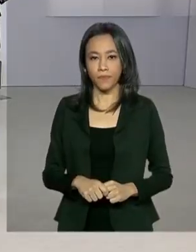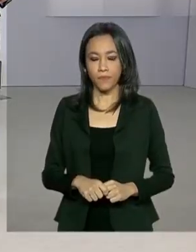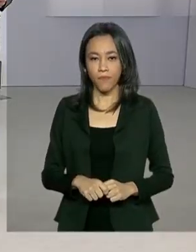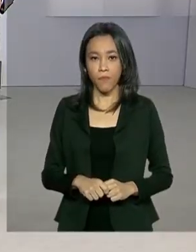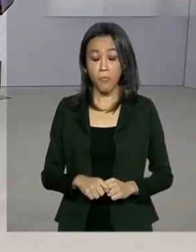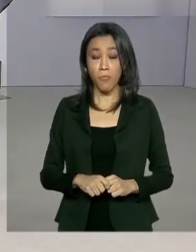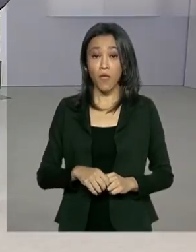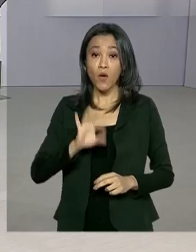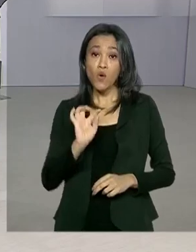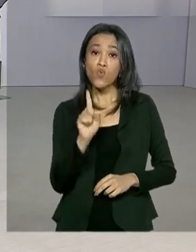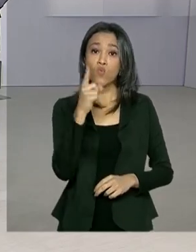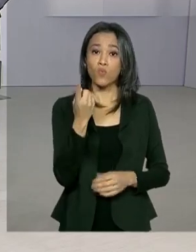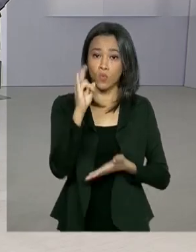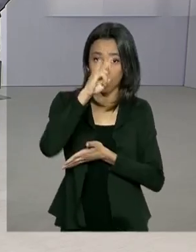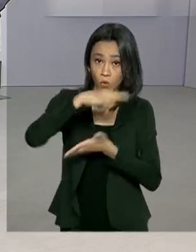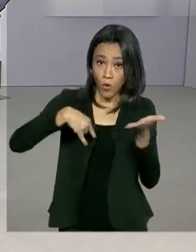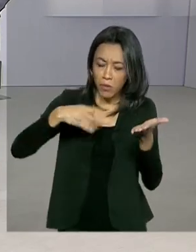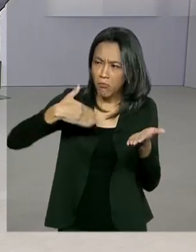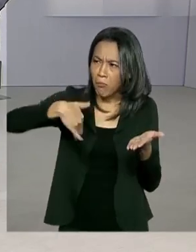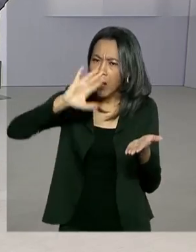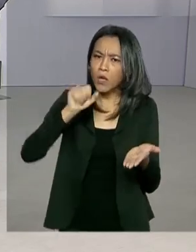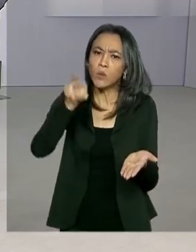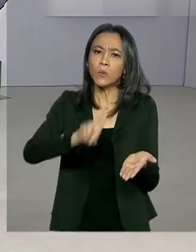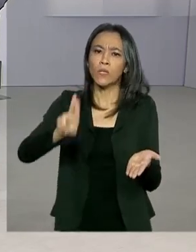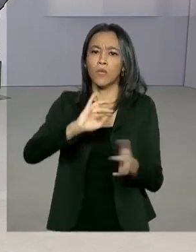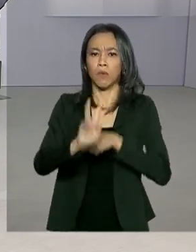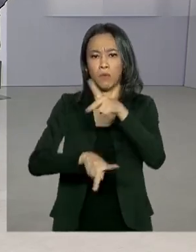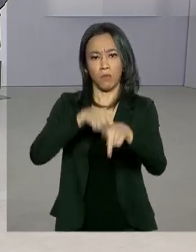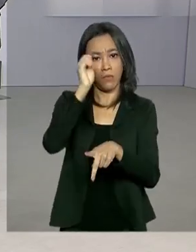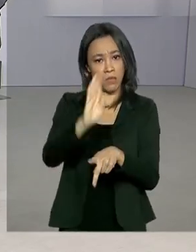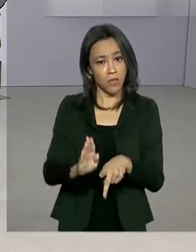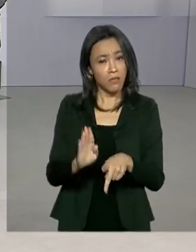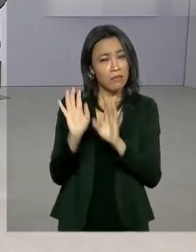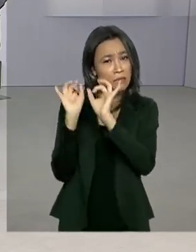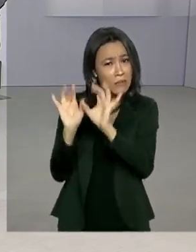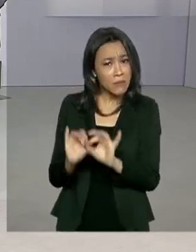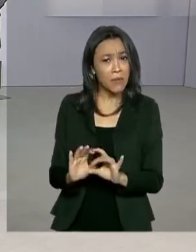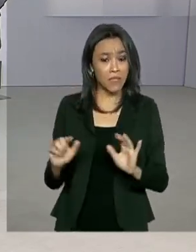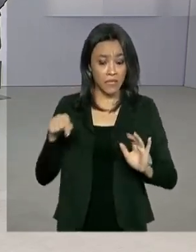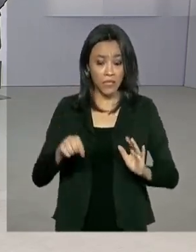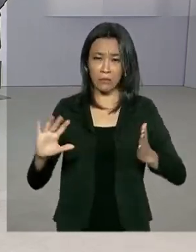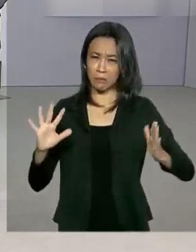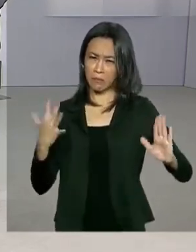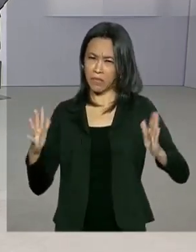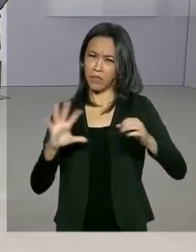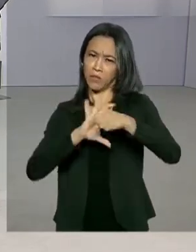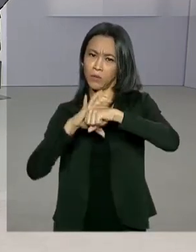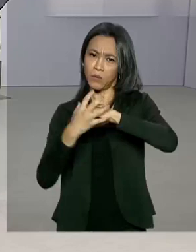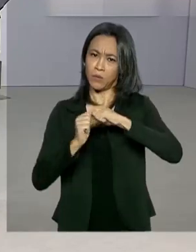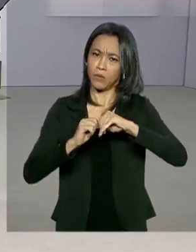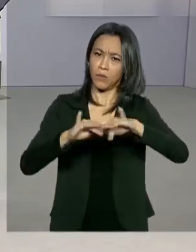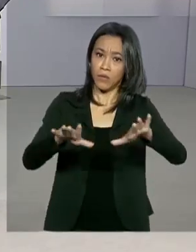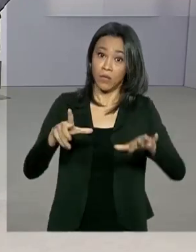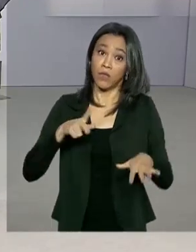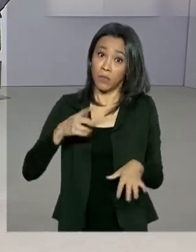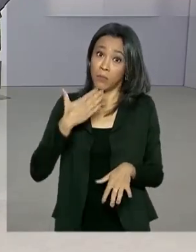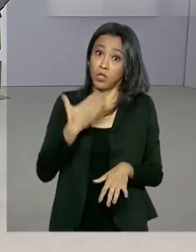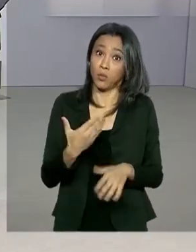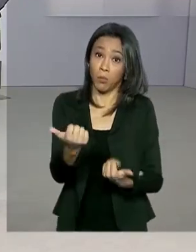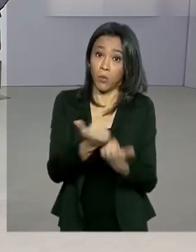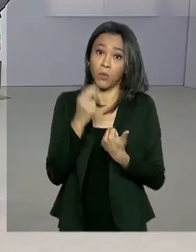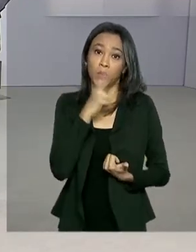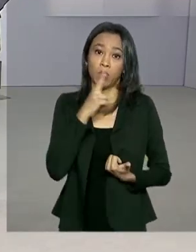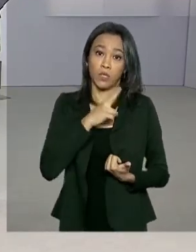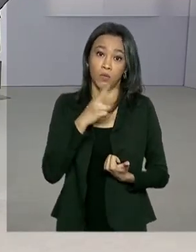E um dos documentos mais usados pelos brasileiros, especialmente agora que muita gente tem solicitado o auxílio emergencial,